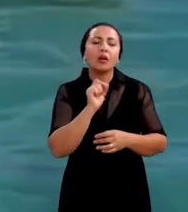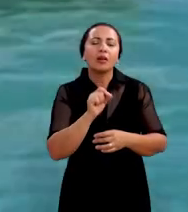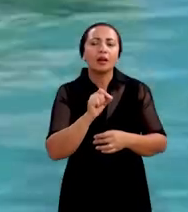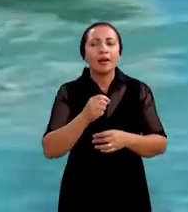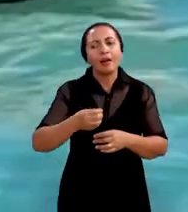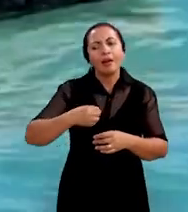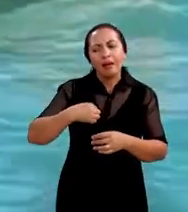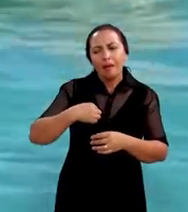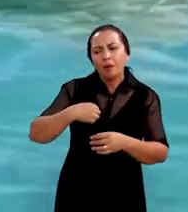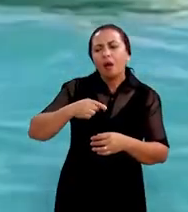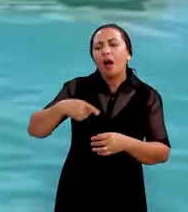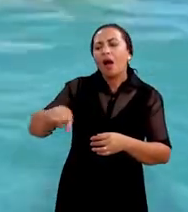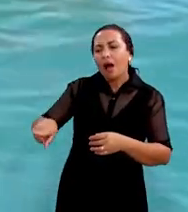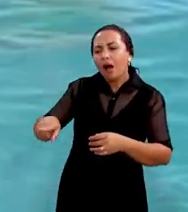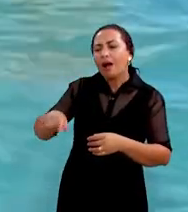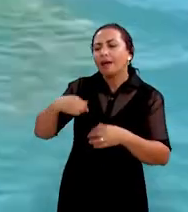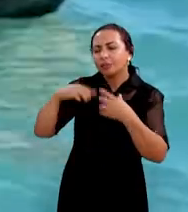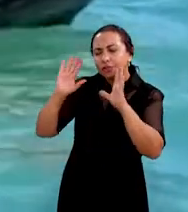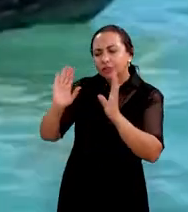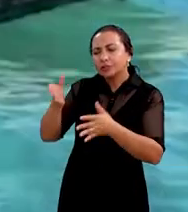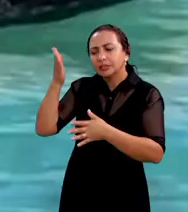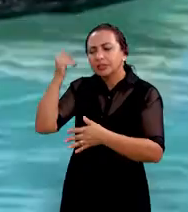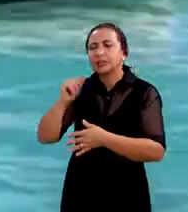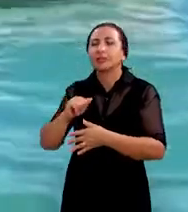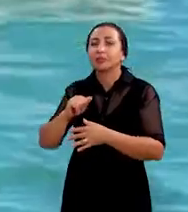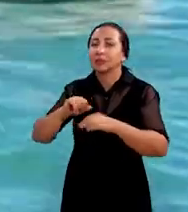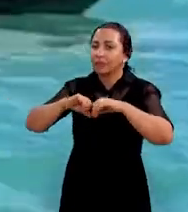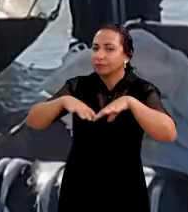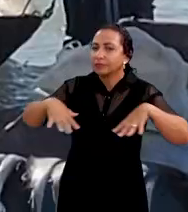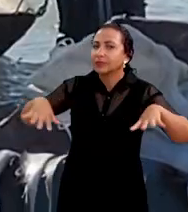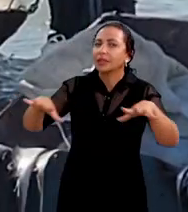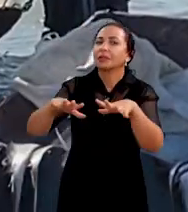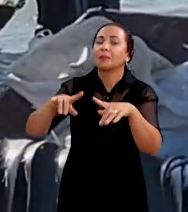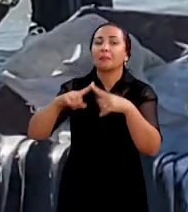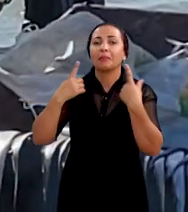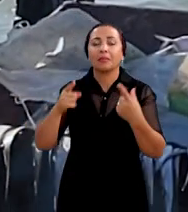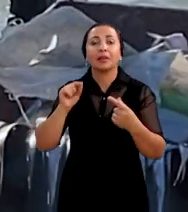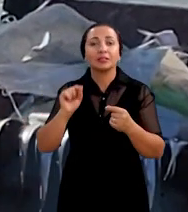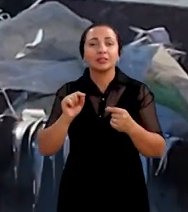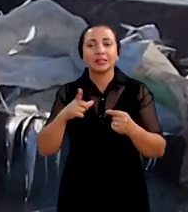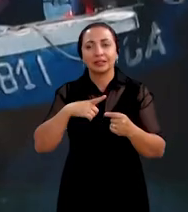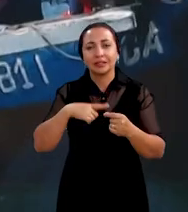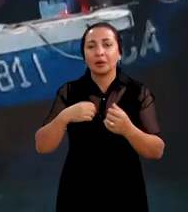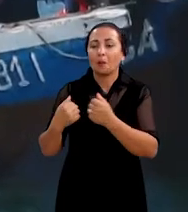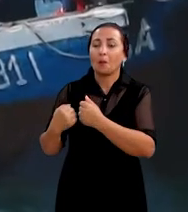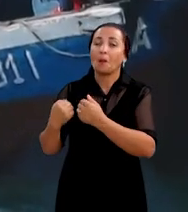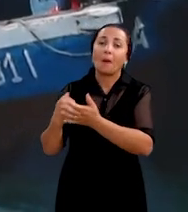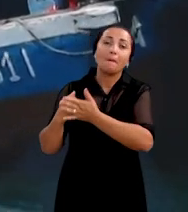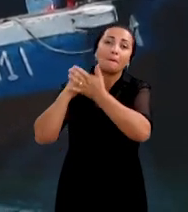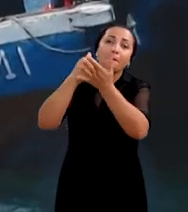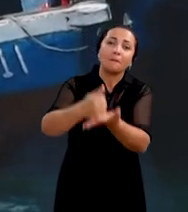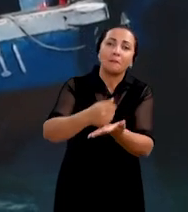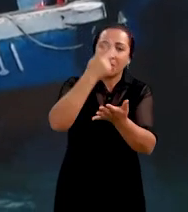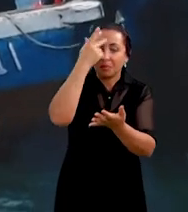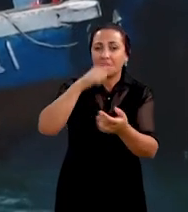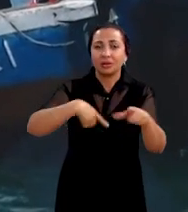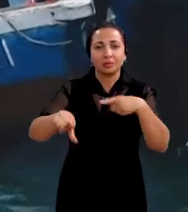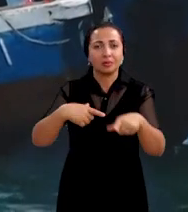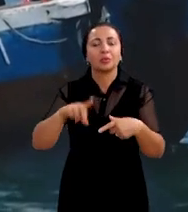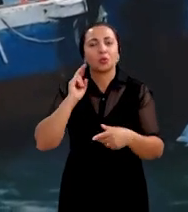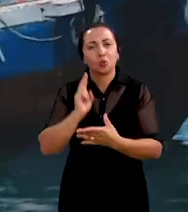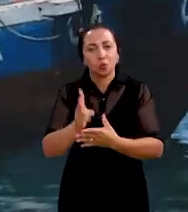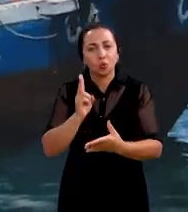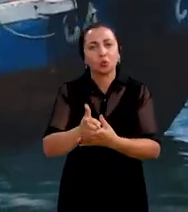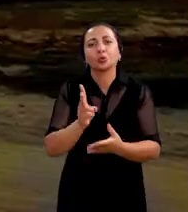ele pertence àquele espaço isso já está muito claro para o pescador mas de que há um apoio para que aquela atividade